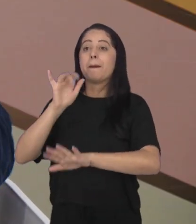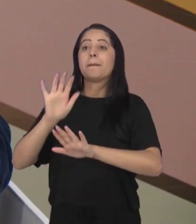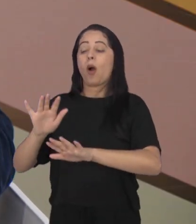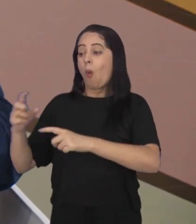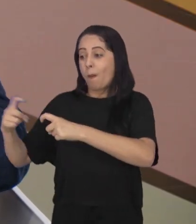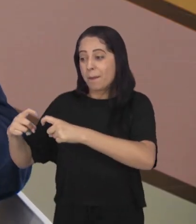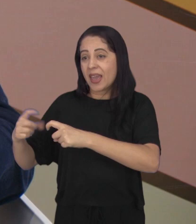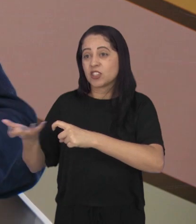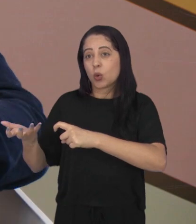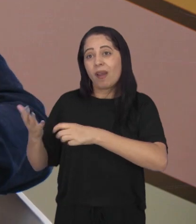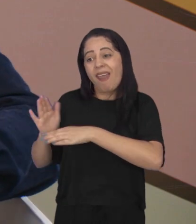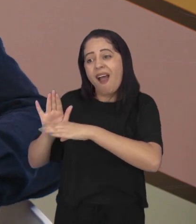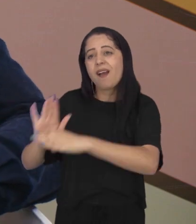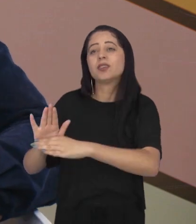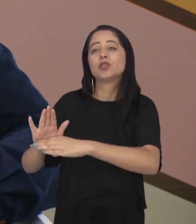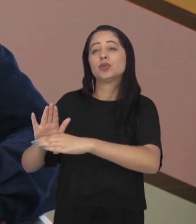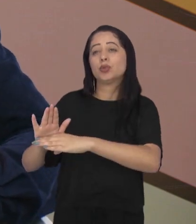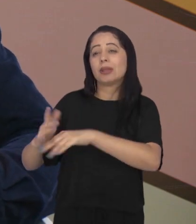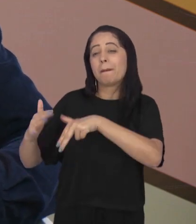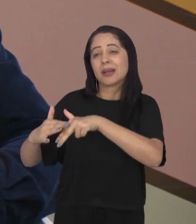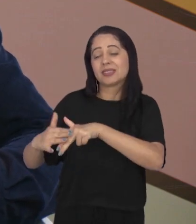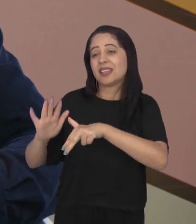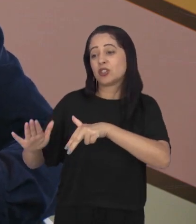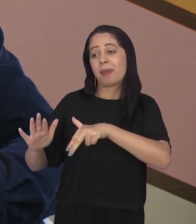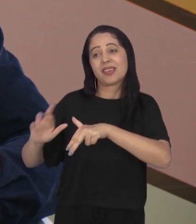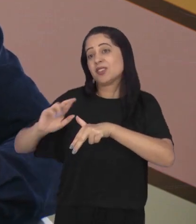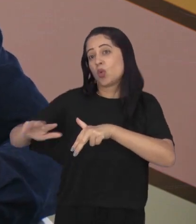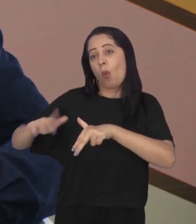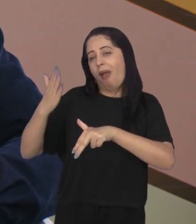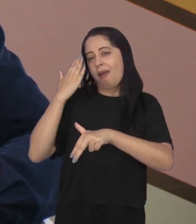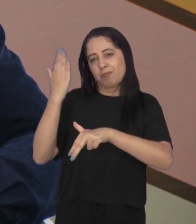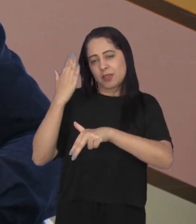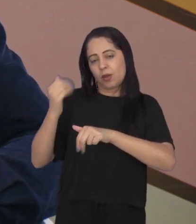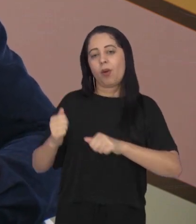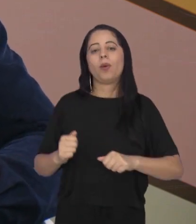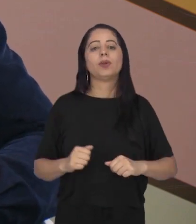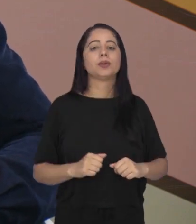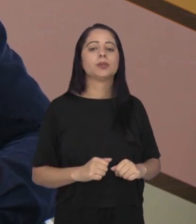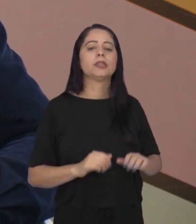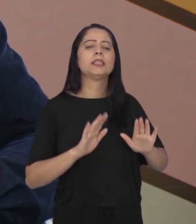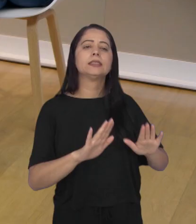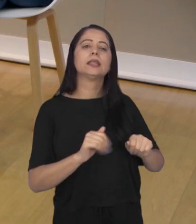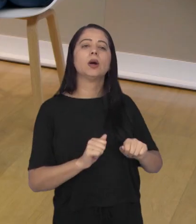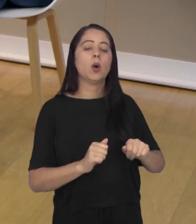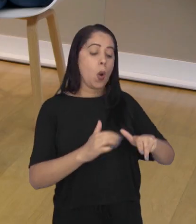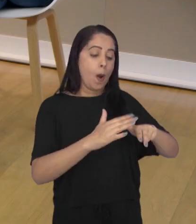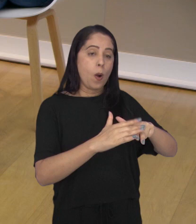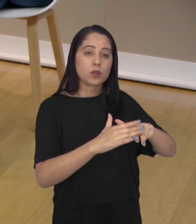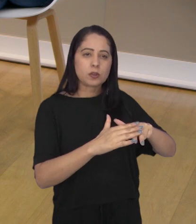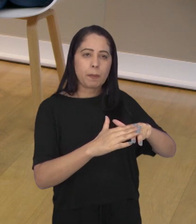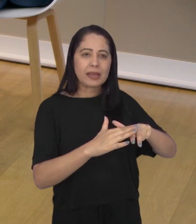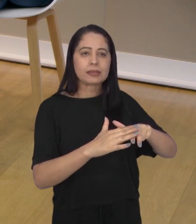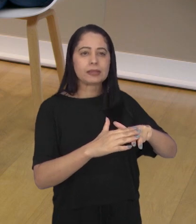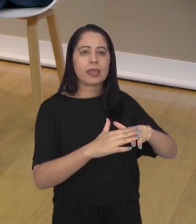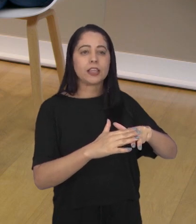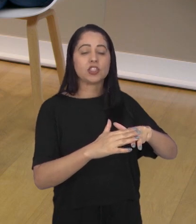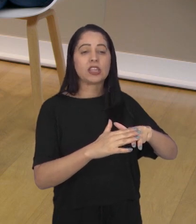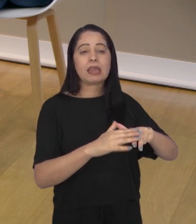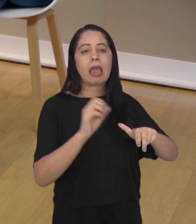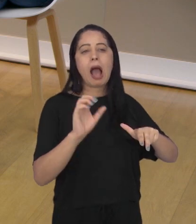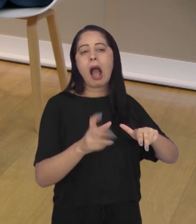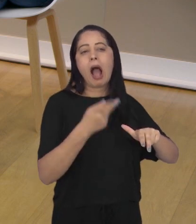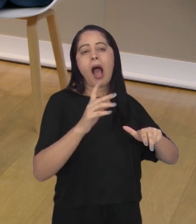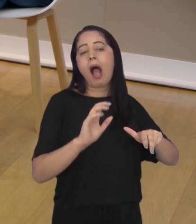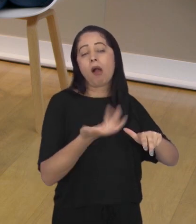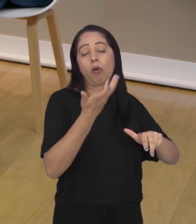foge da alçada dele. É um neurologista, um médico clínico, né? Sim, uma especialidade diferente. E, Leonardo, os pacientes que sofrem o